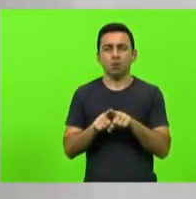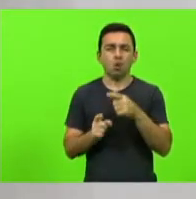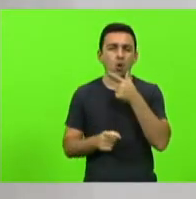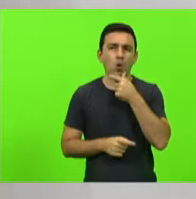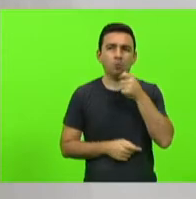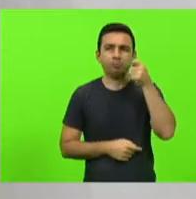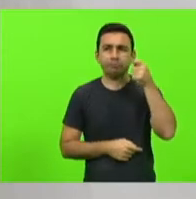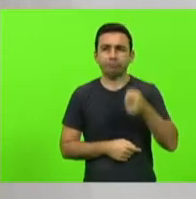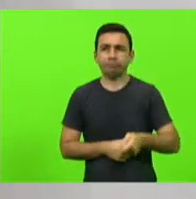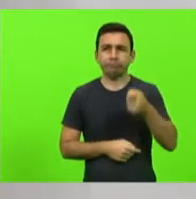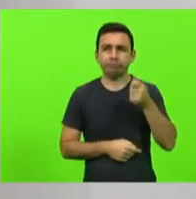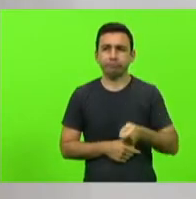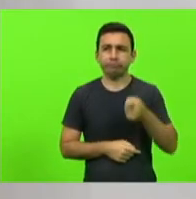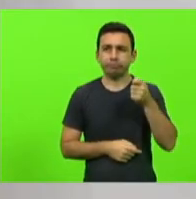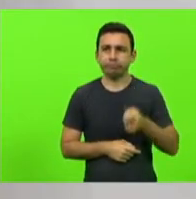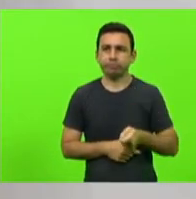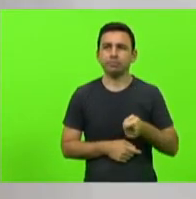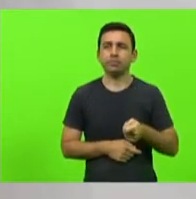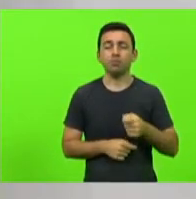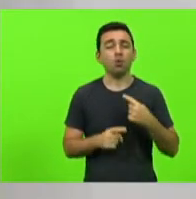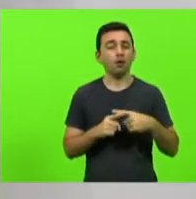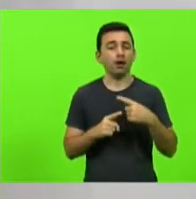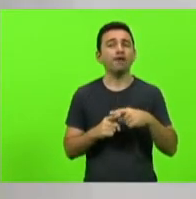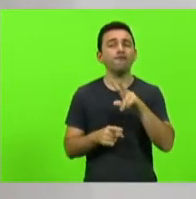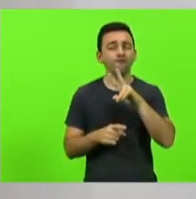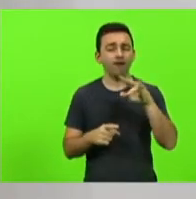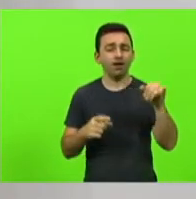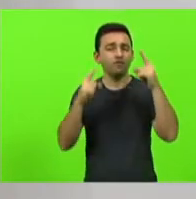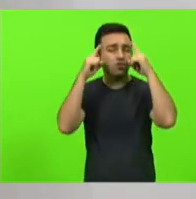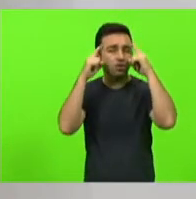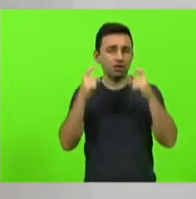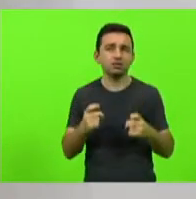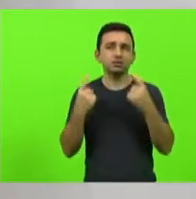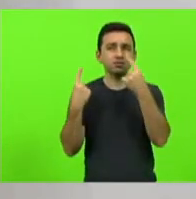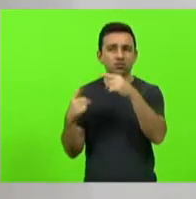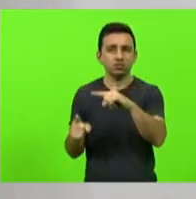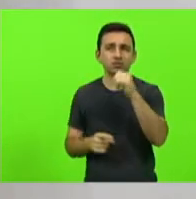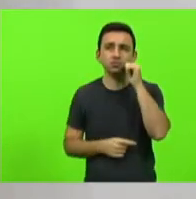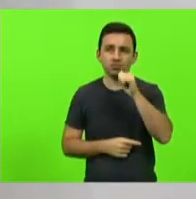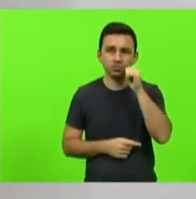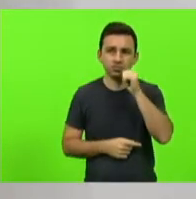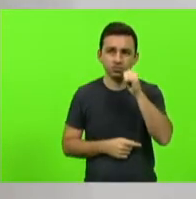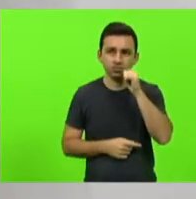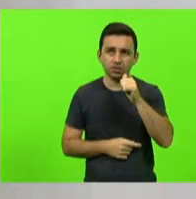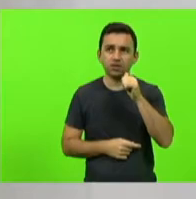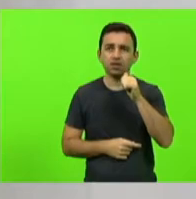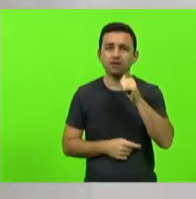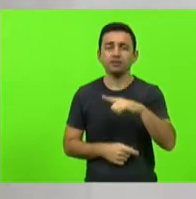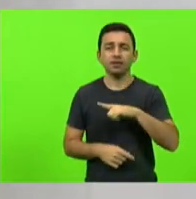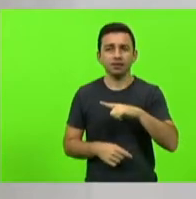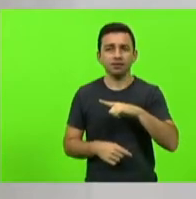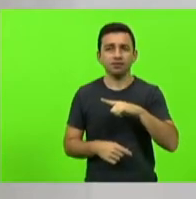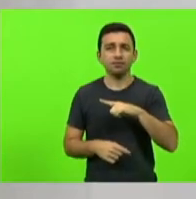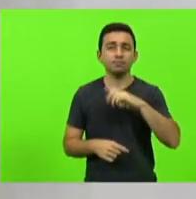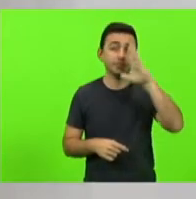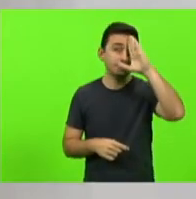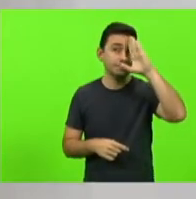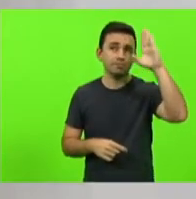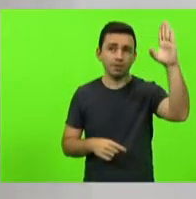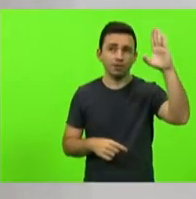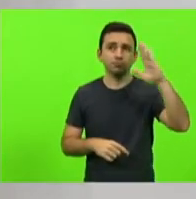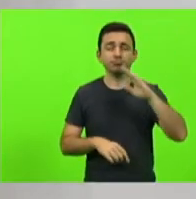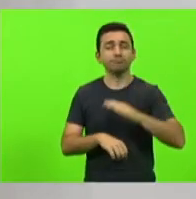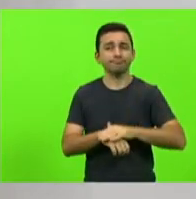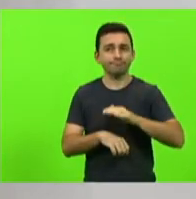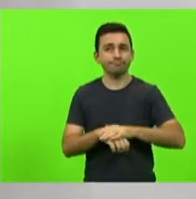pois elas resultam em violência a violência contra a mulher constitui uma das principais formas da violação